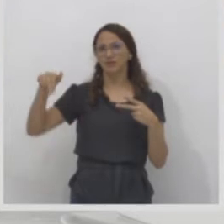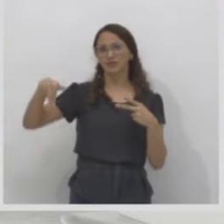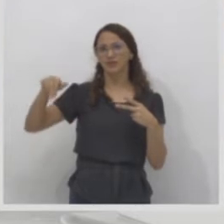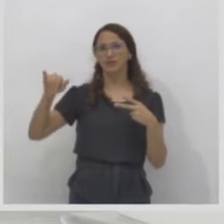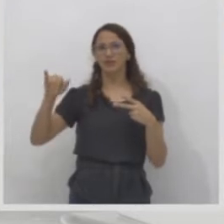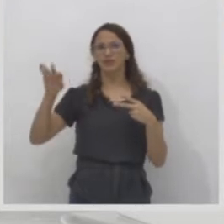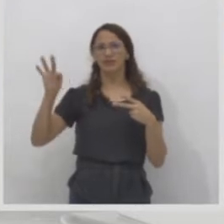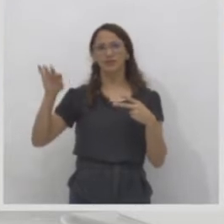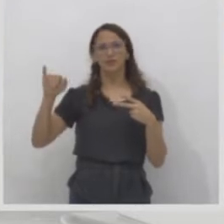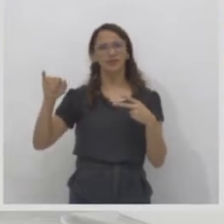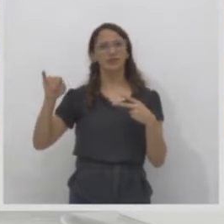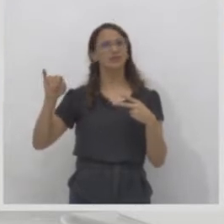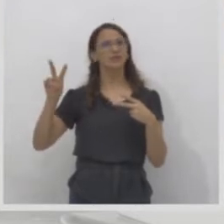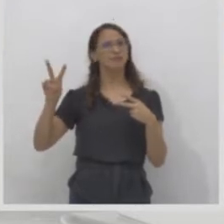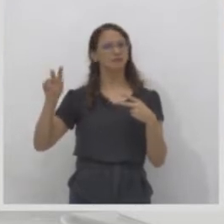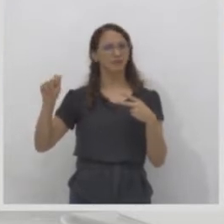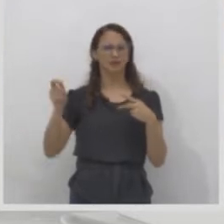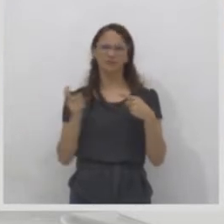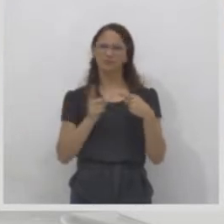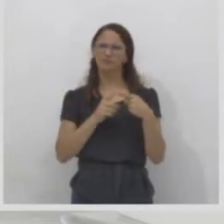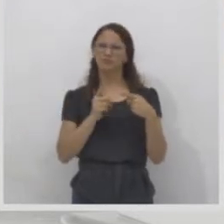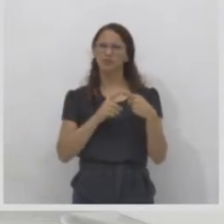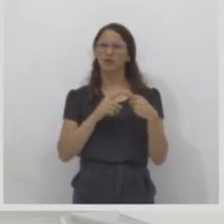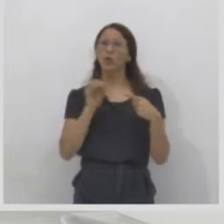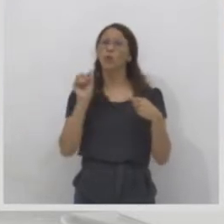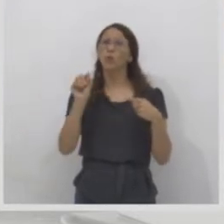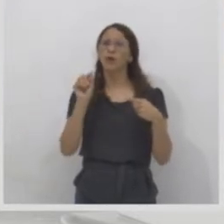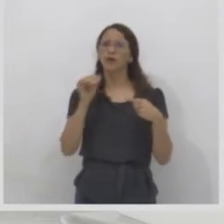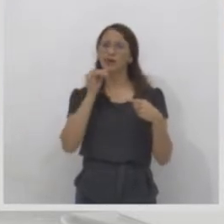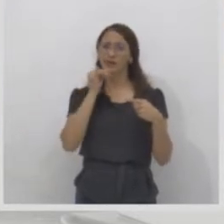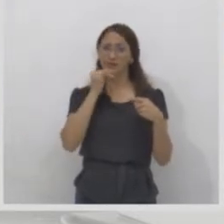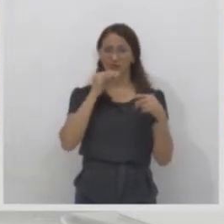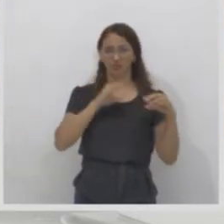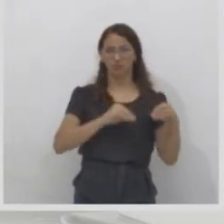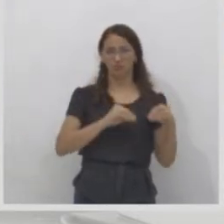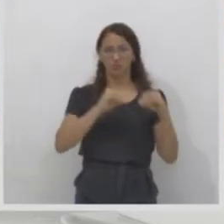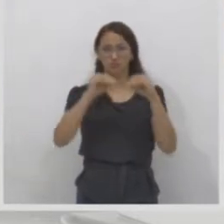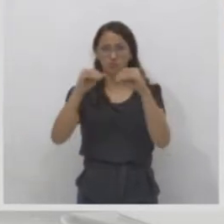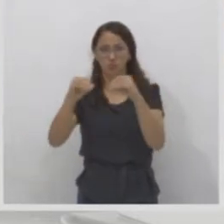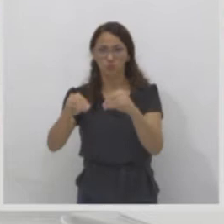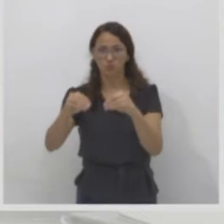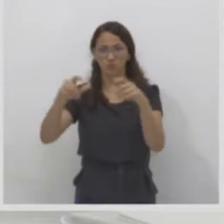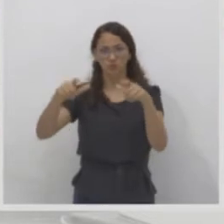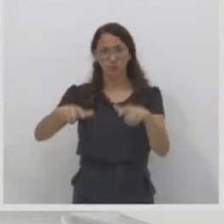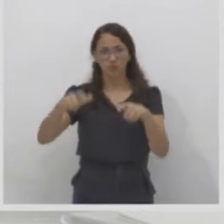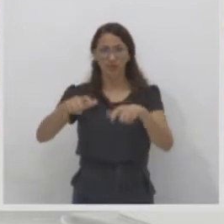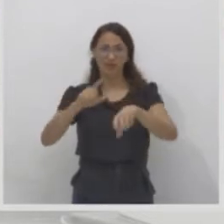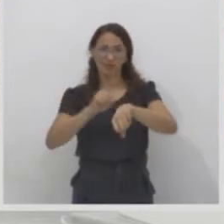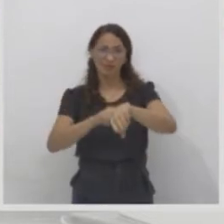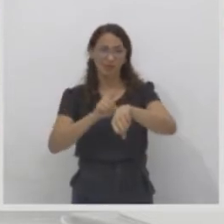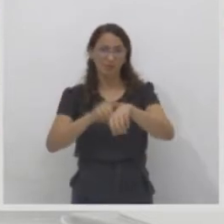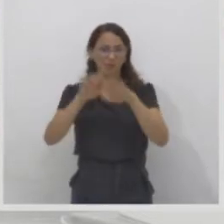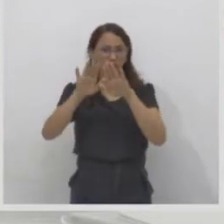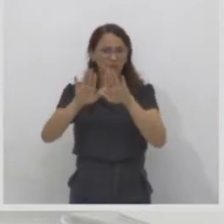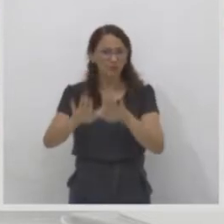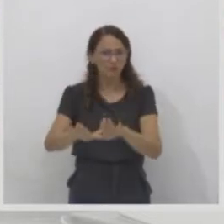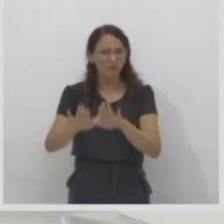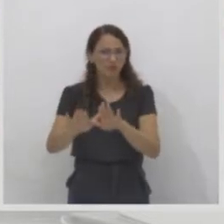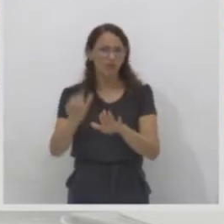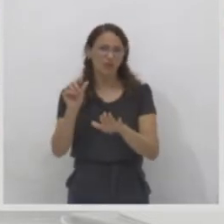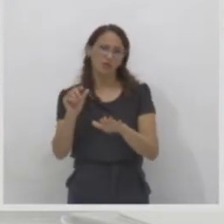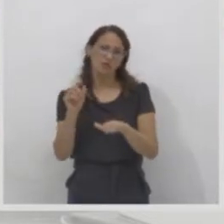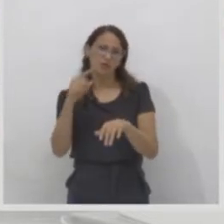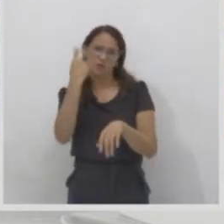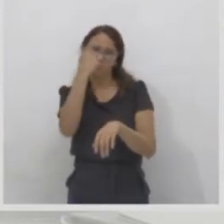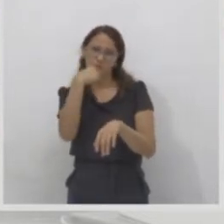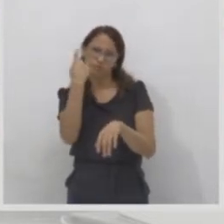vai para um determinado espaço, fica um tempo, pode ser horas, pode ser dias, pode ser